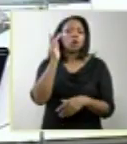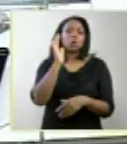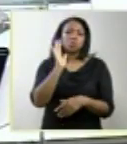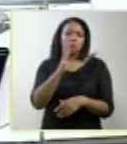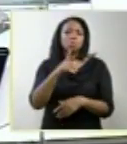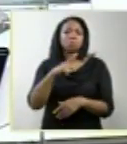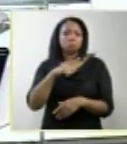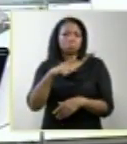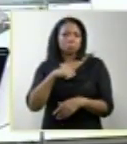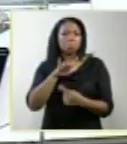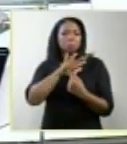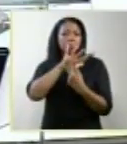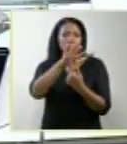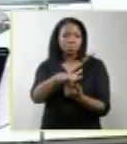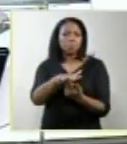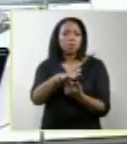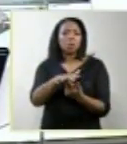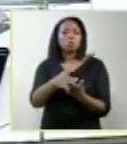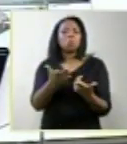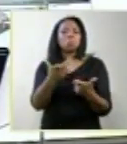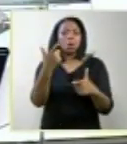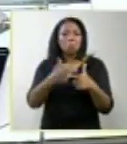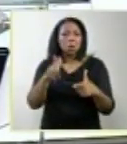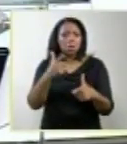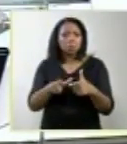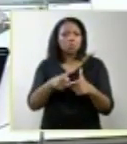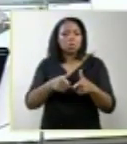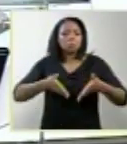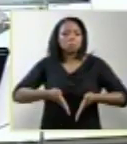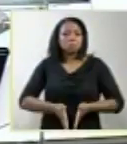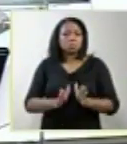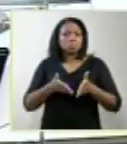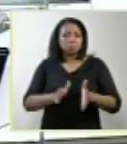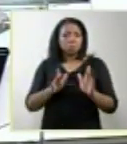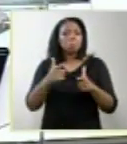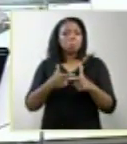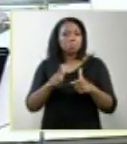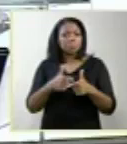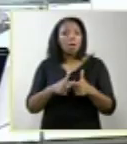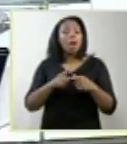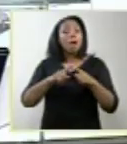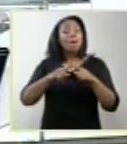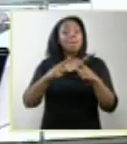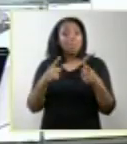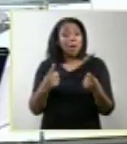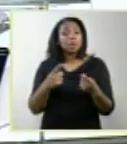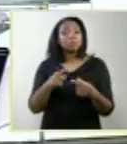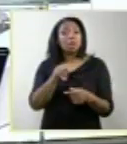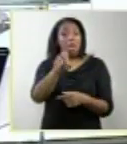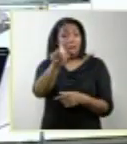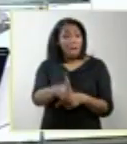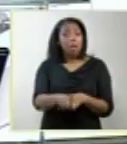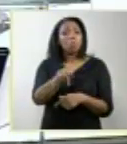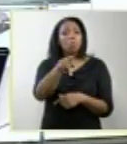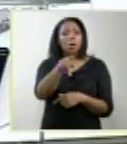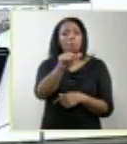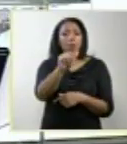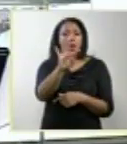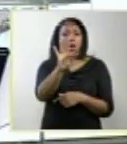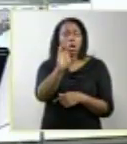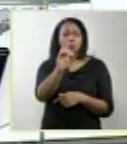superior. 100 casos em 600 mil nascimentos. Mas é uma patologia com uma certa frequência.